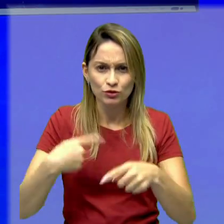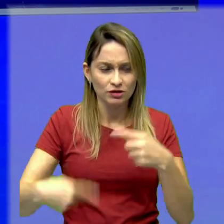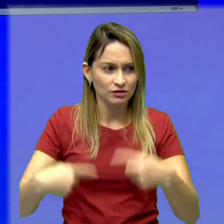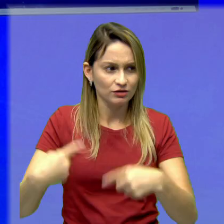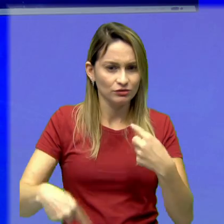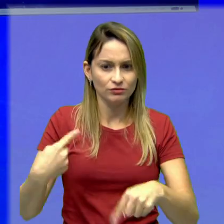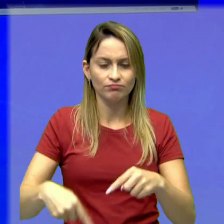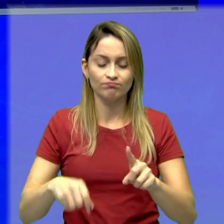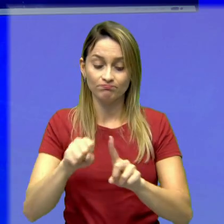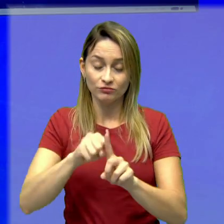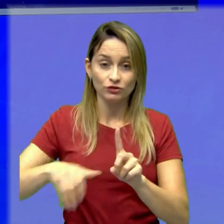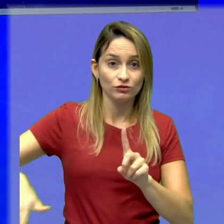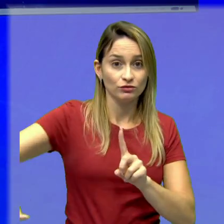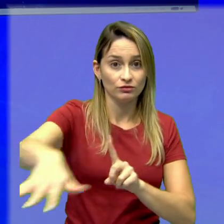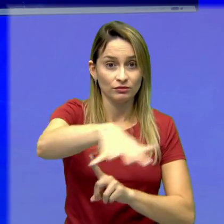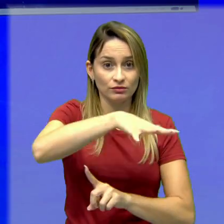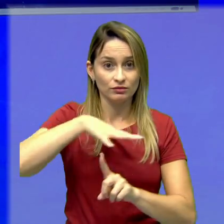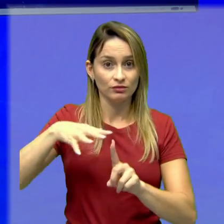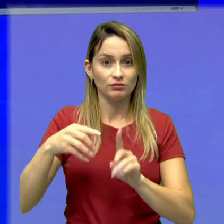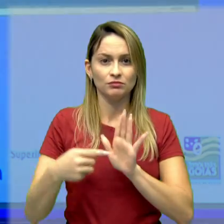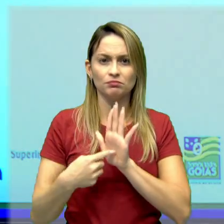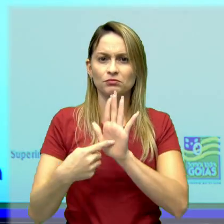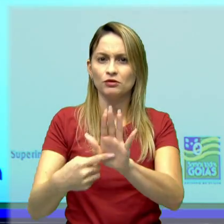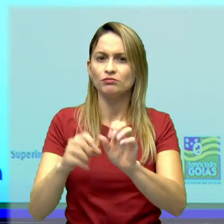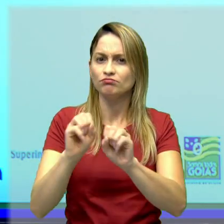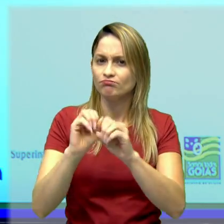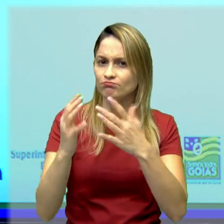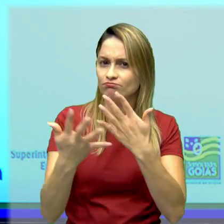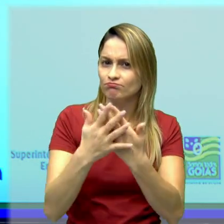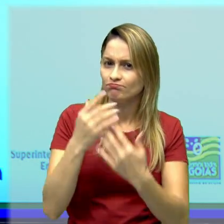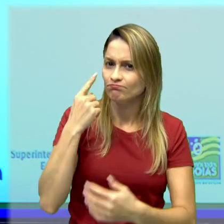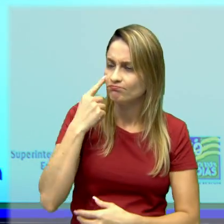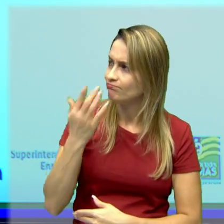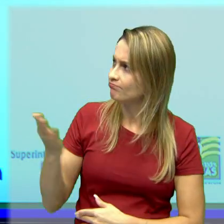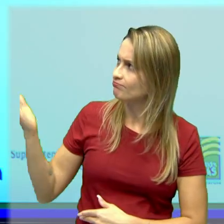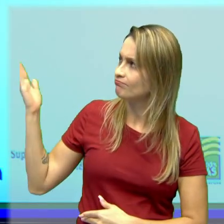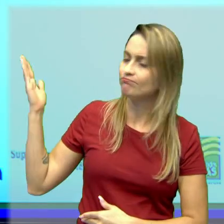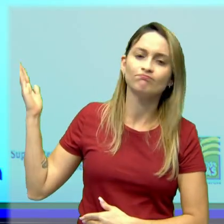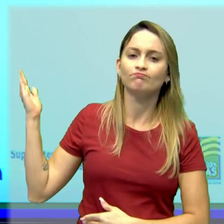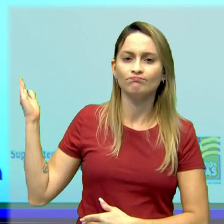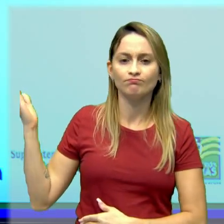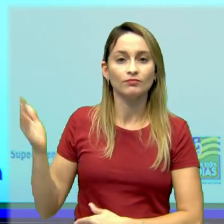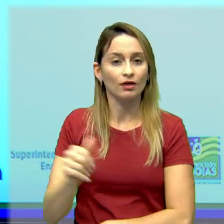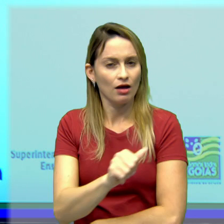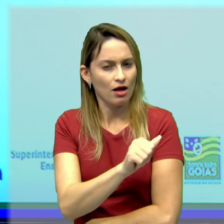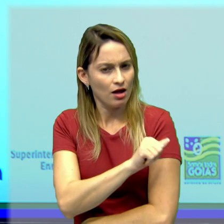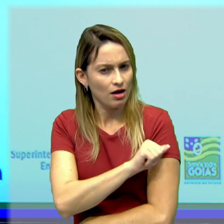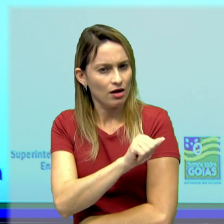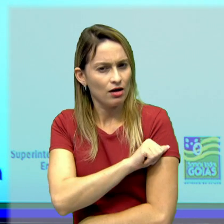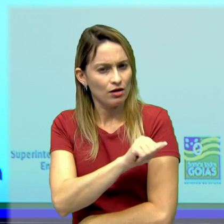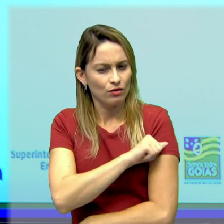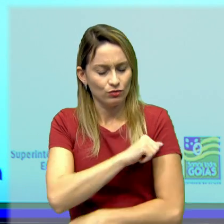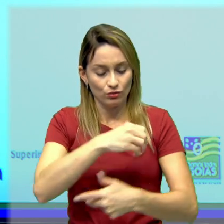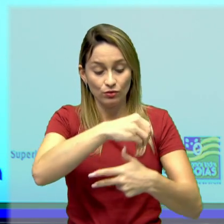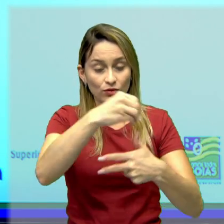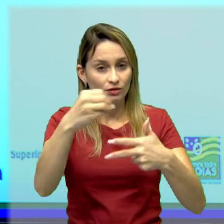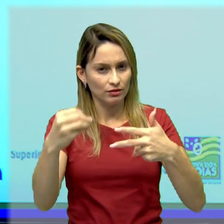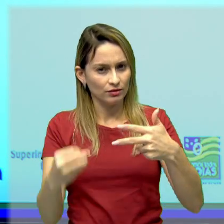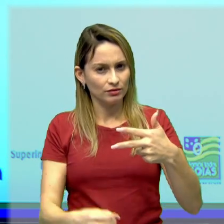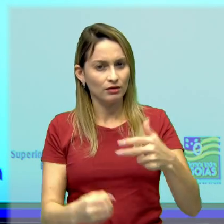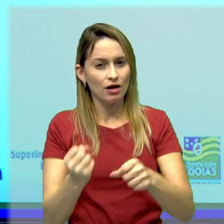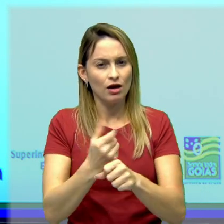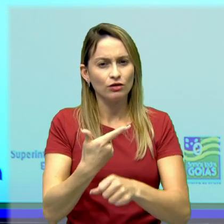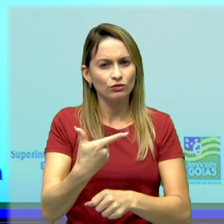ou nação. Tá certo? Coloca na tela pra mim esse slide, é muito importante você, aluno do Enem 2020,